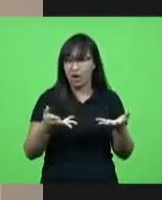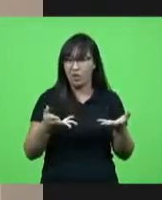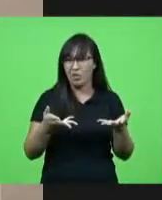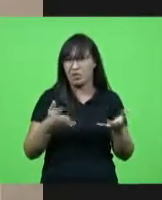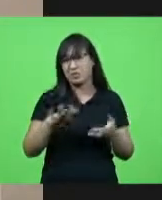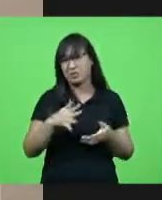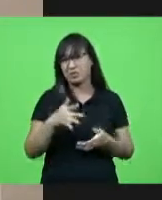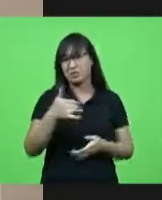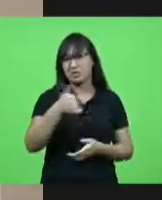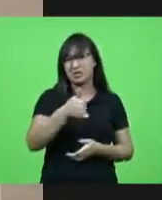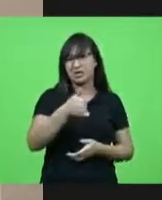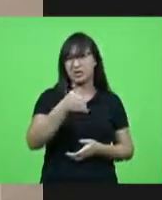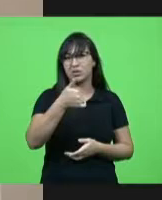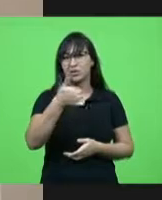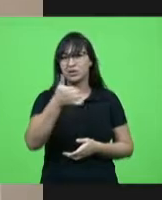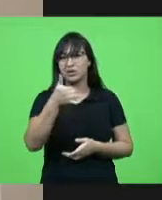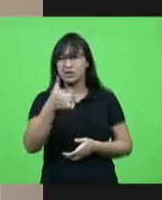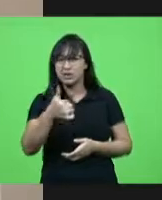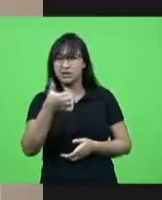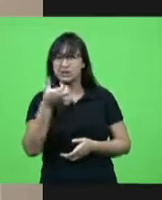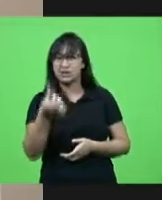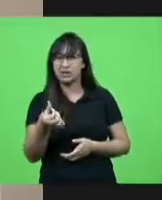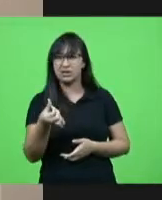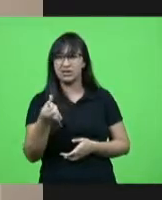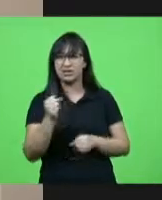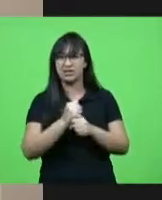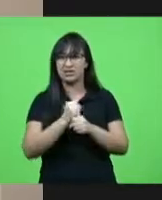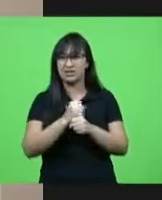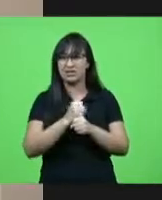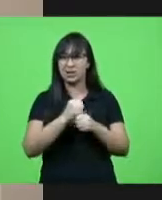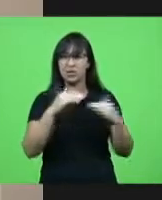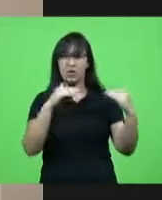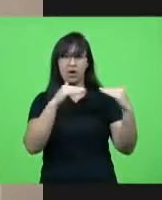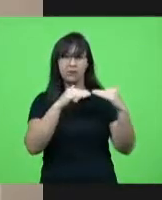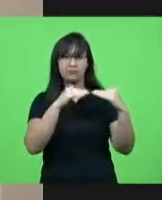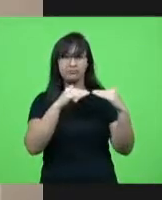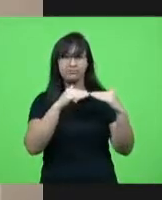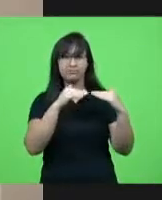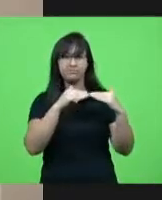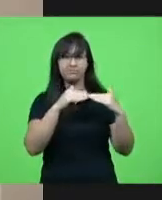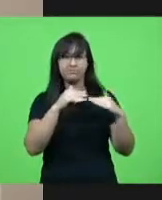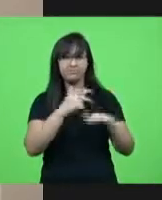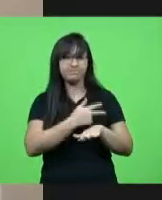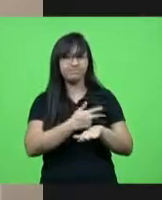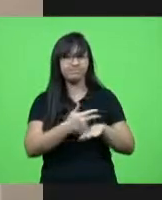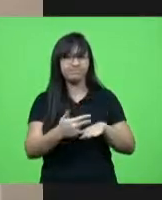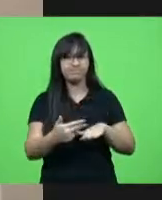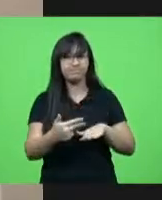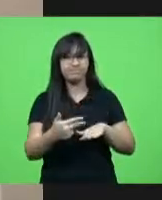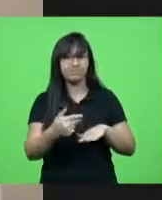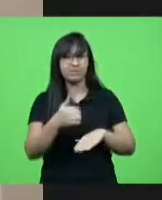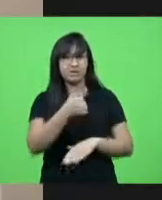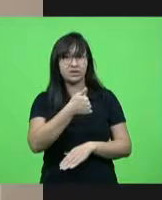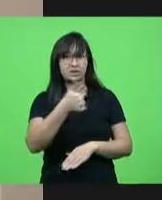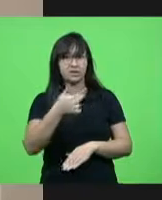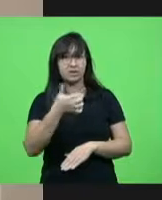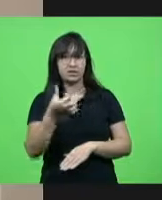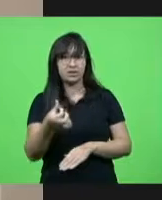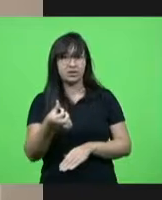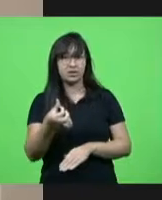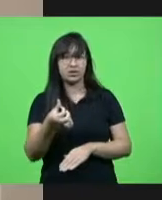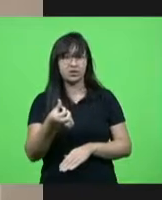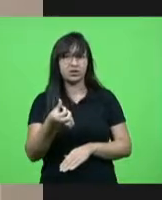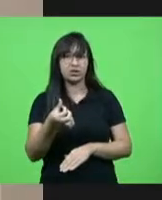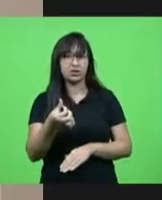de 116 anos para ter paridade de gênero nos legislativos estaduais é isso mesmo 116 anos e 56 anos nos